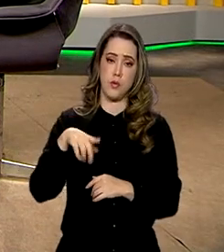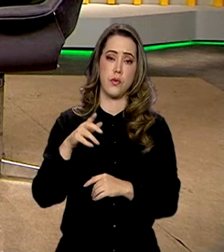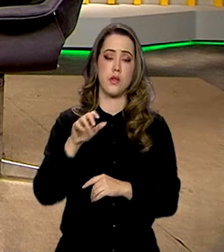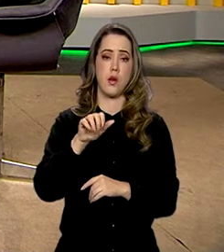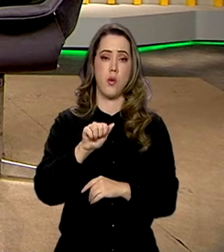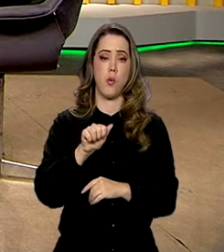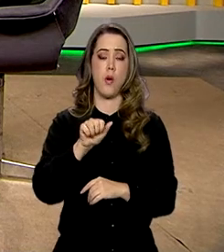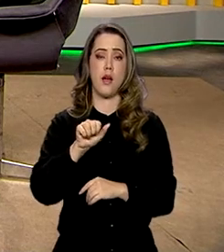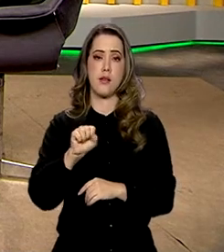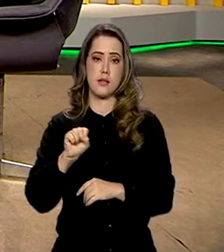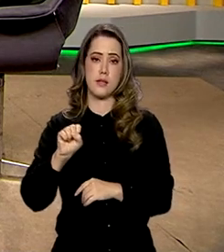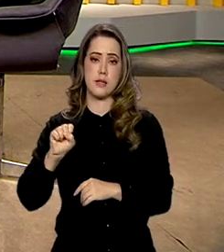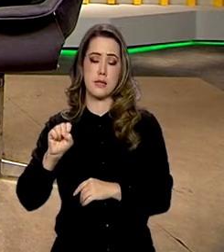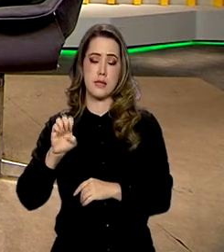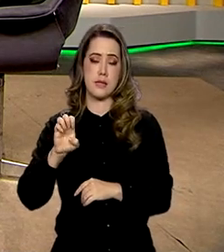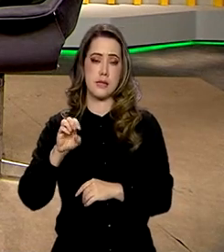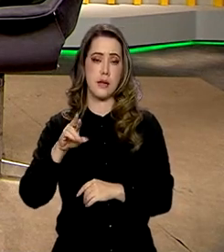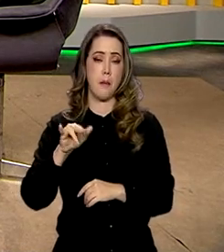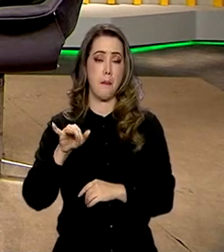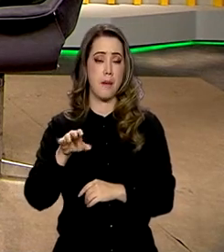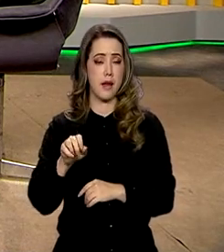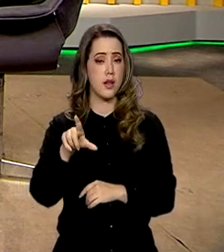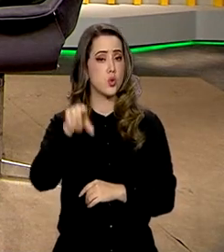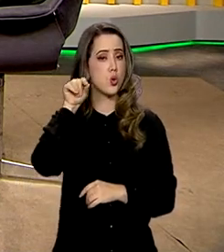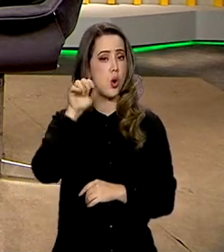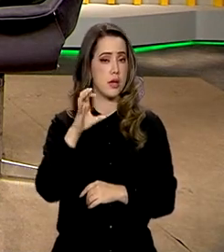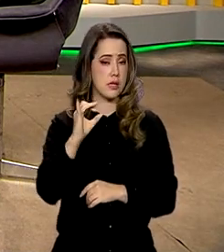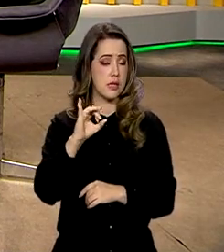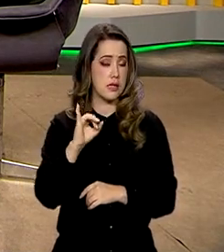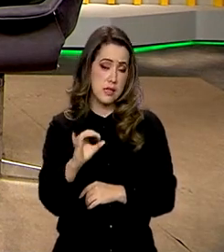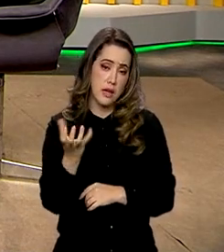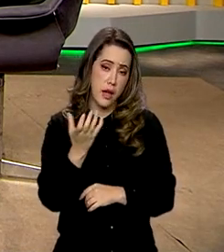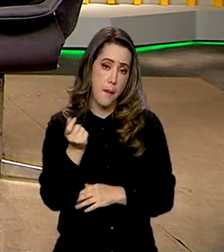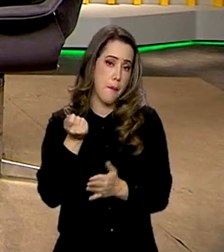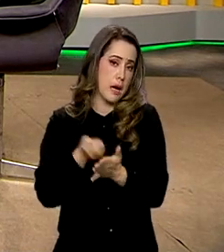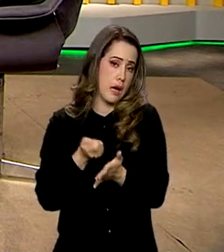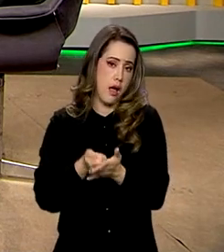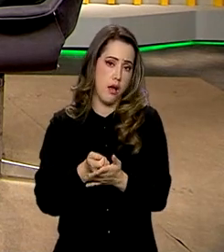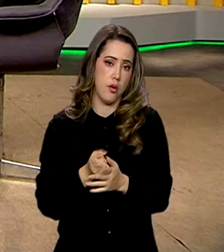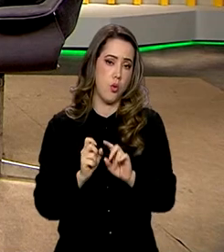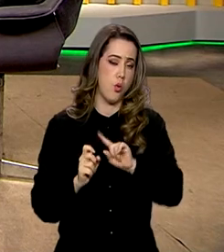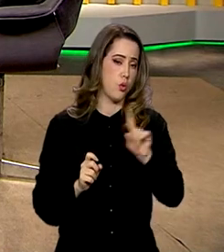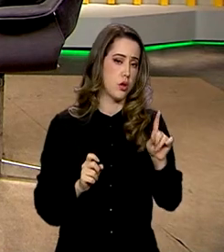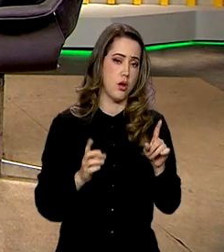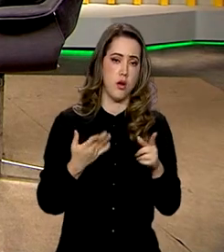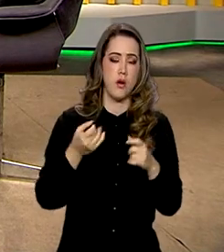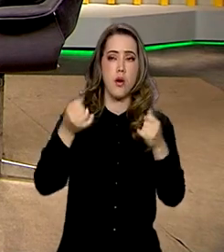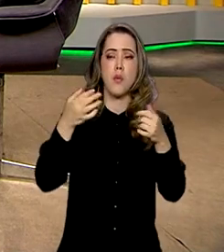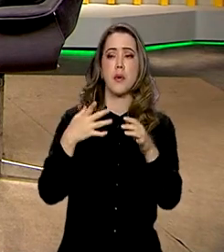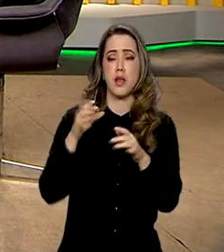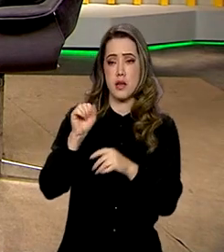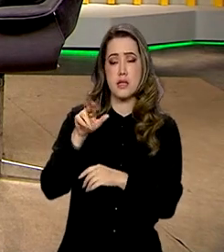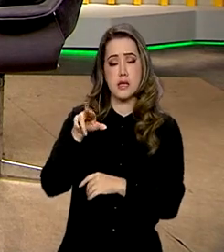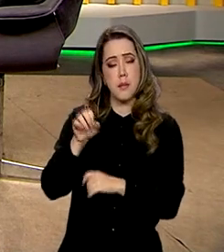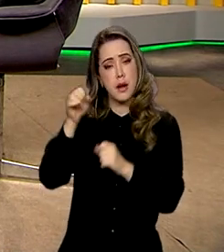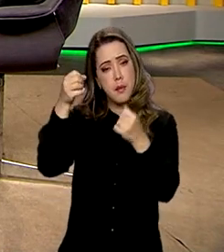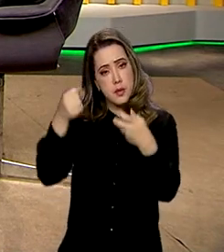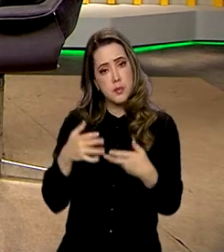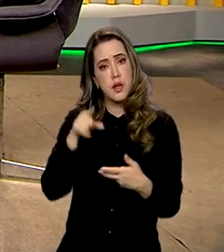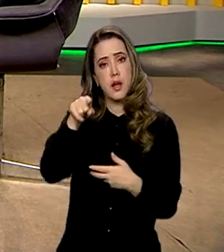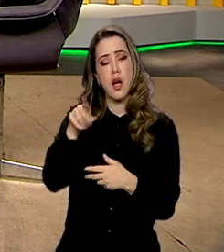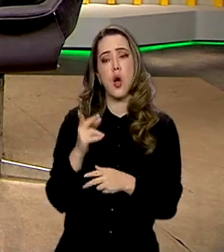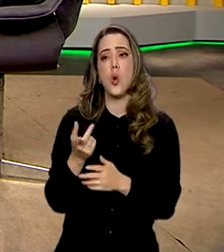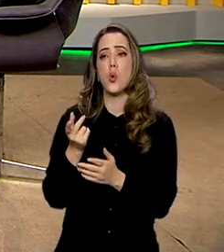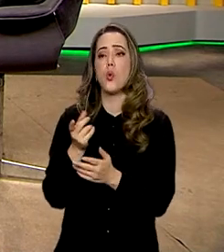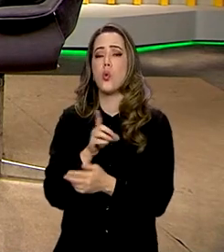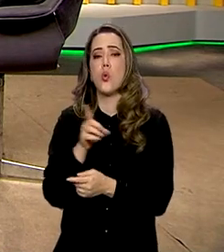Primeiro, será a cobrança? Porque a Assembleia pode tomar escuta. A última prestação de conta que vocês fizeram, a receita, o sindicato está